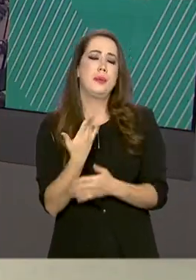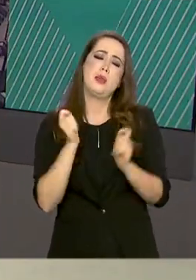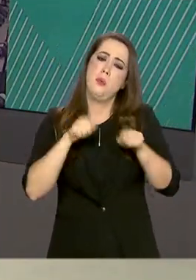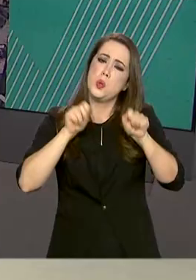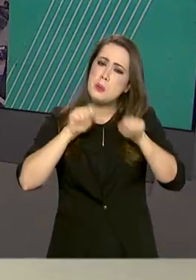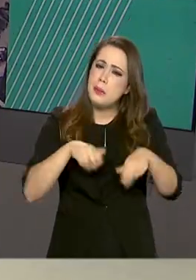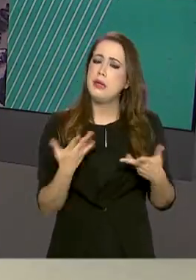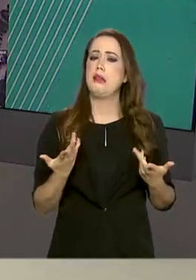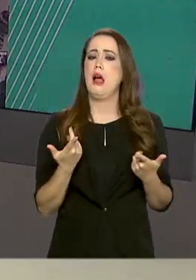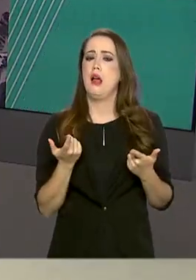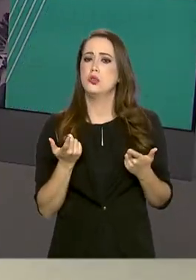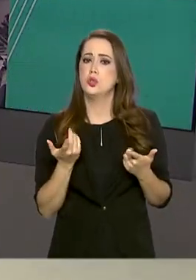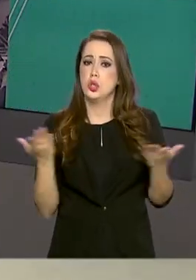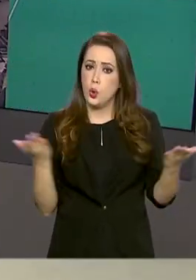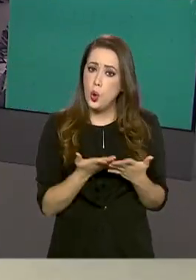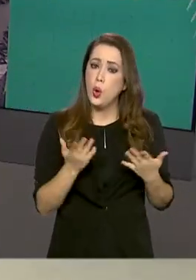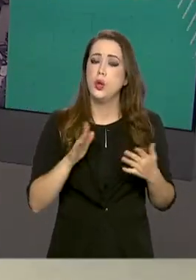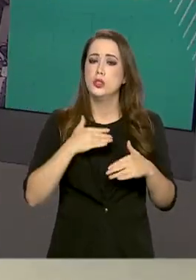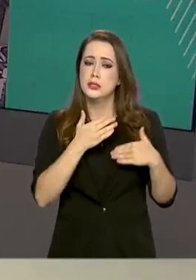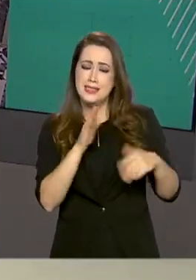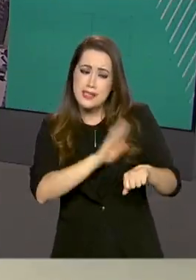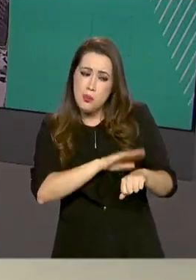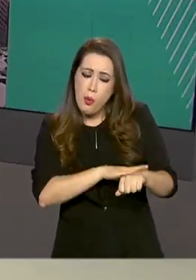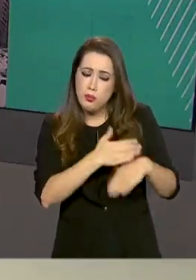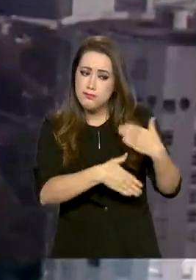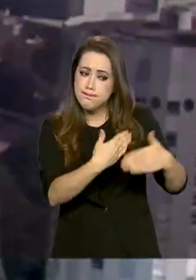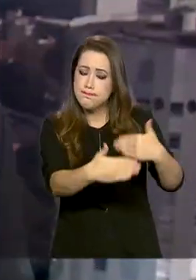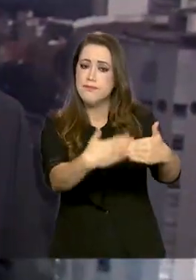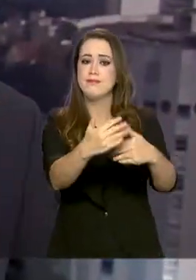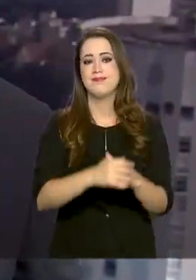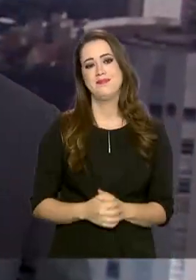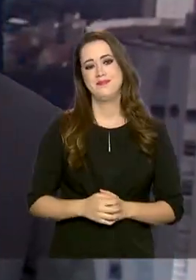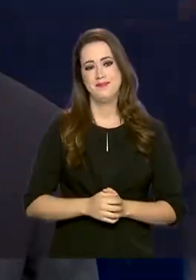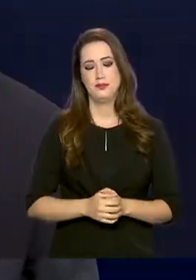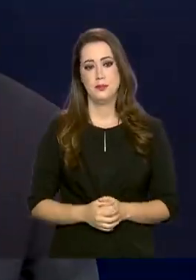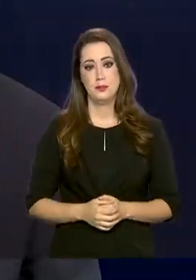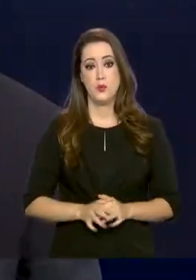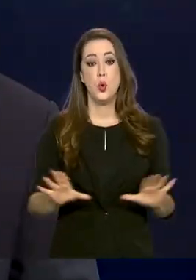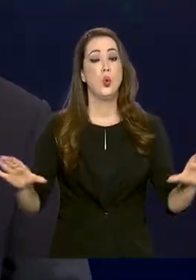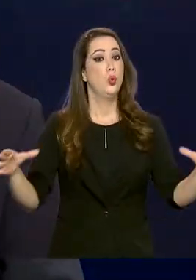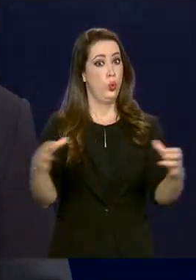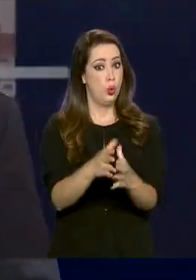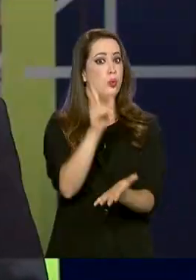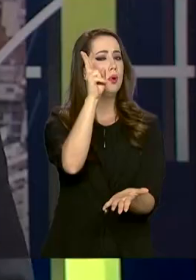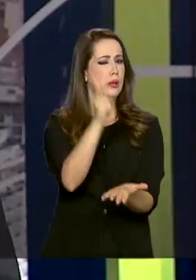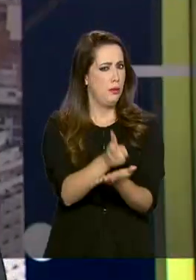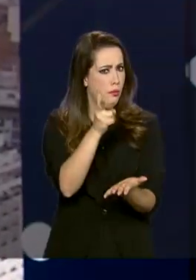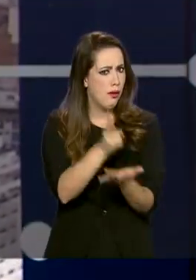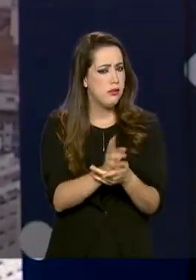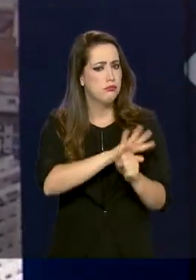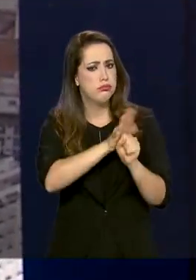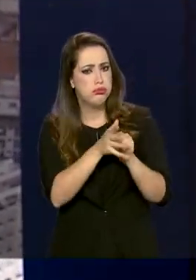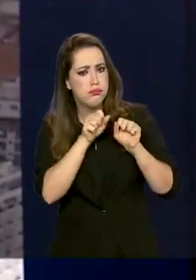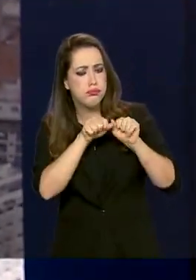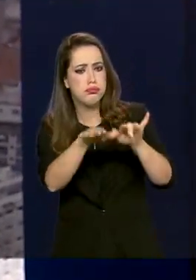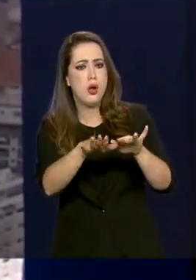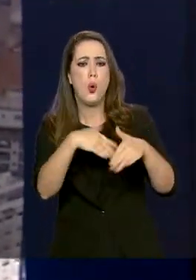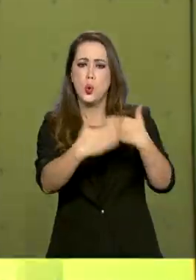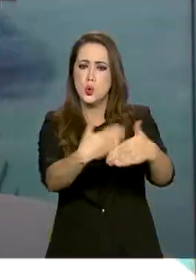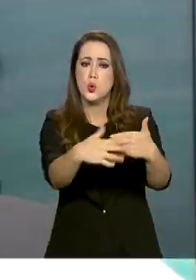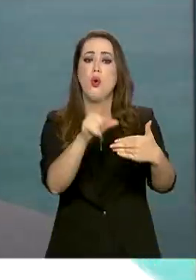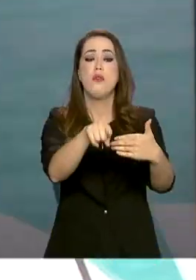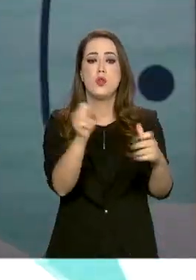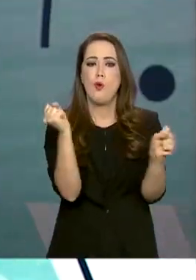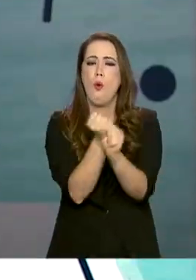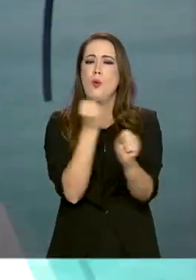fôlego para passar por esse momento de pandemia. E um setor que mesmo com a pandemia não parou foi o de